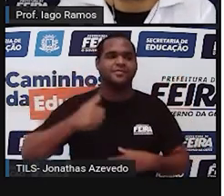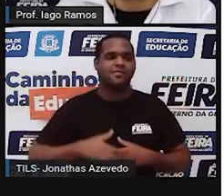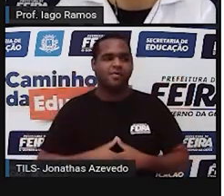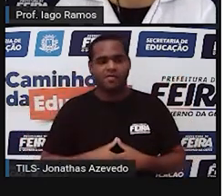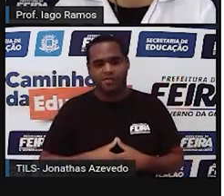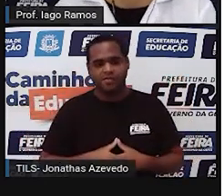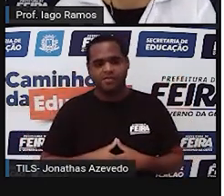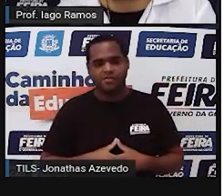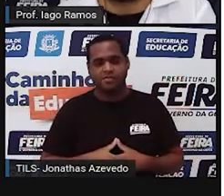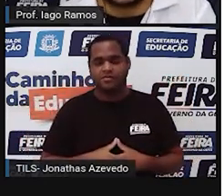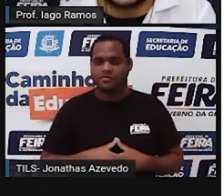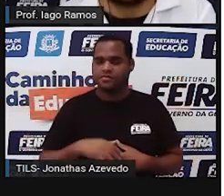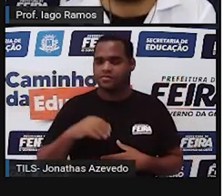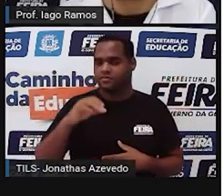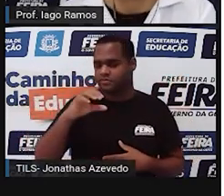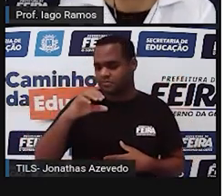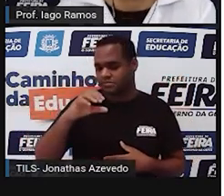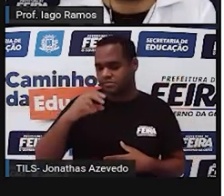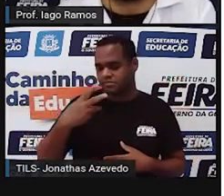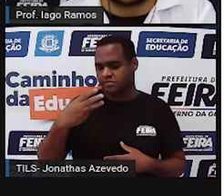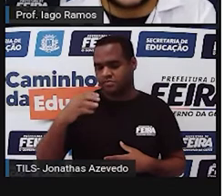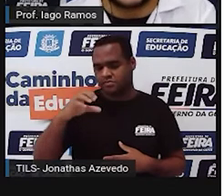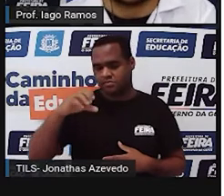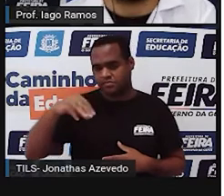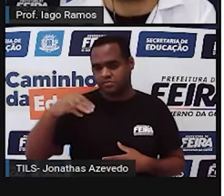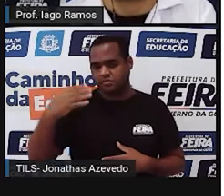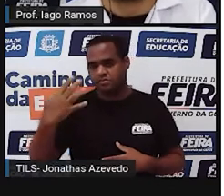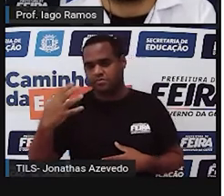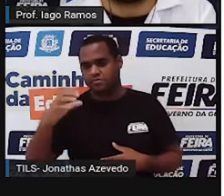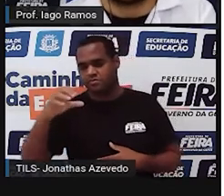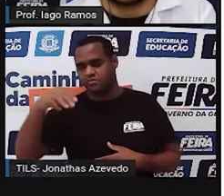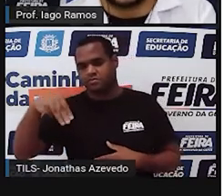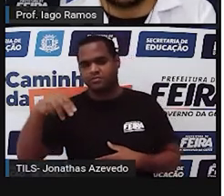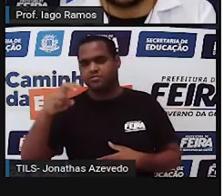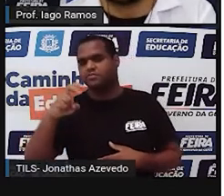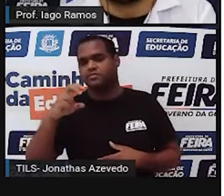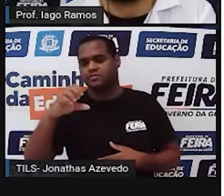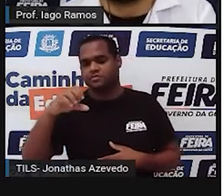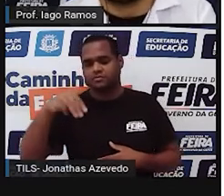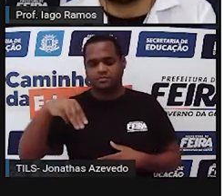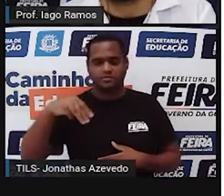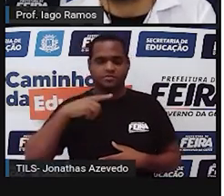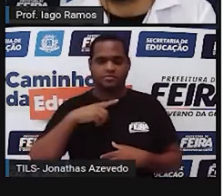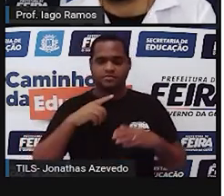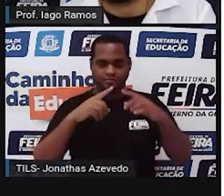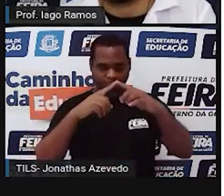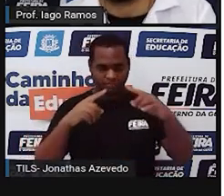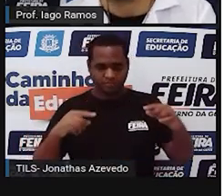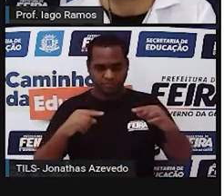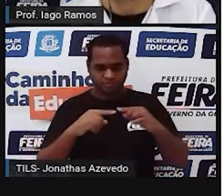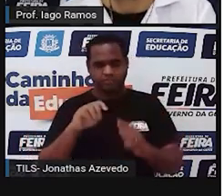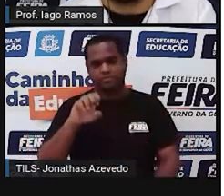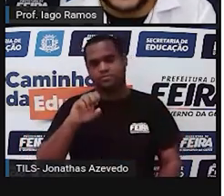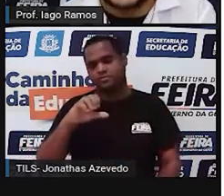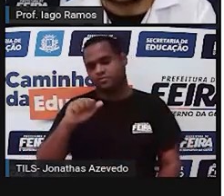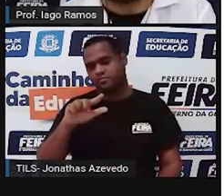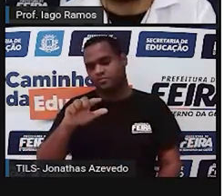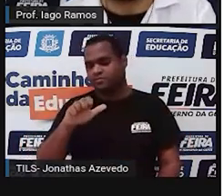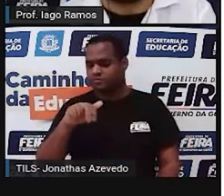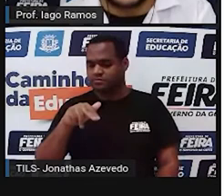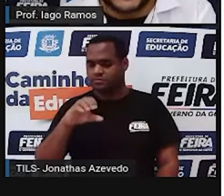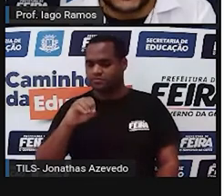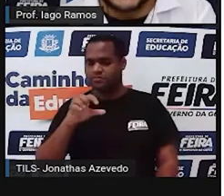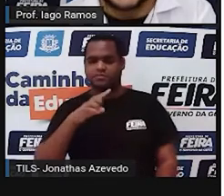Com essas medidas, 3 centímetros, 4 centímetros e 5 centímetros. É um triângulo escaleno. Dá